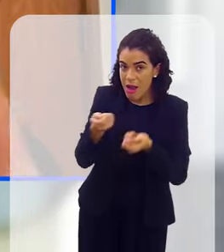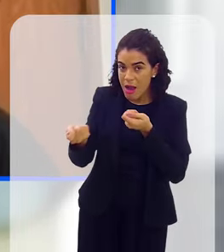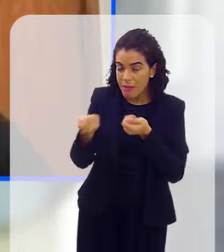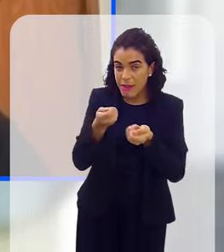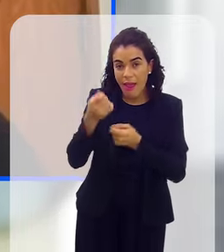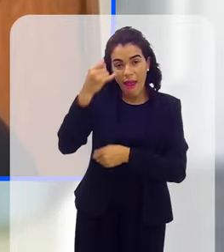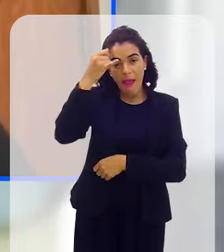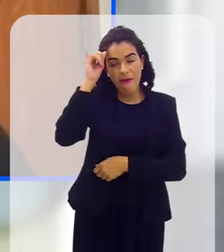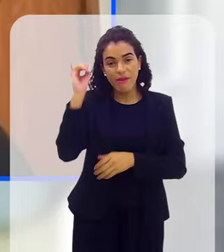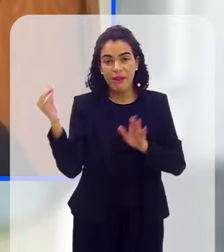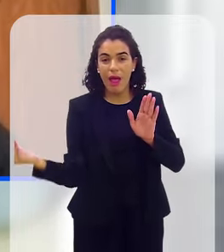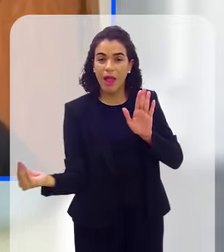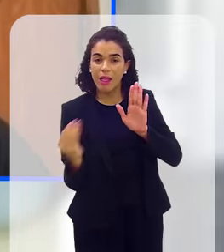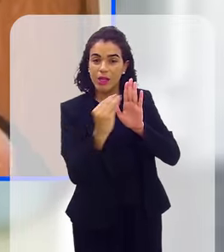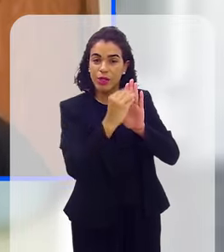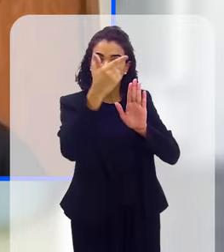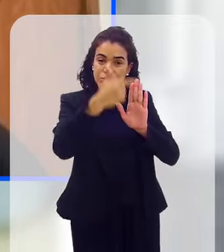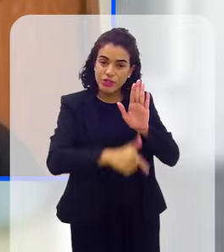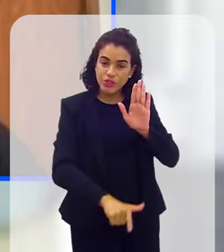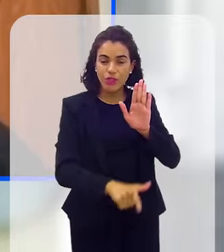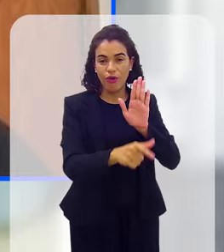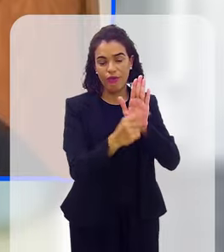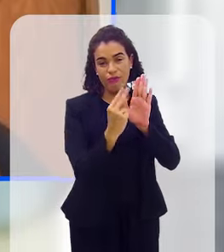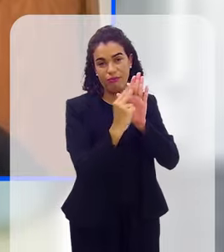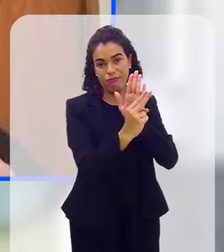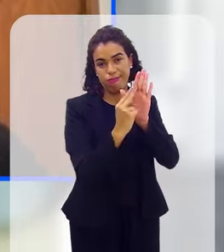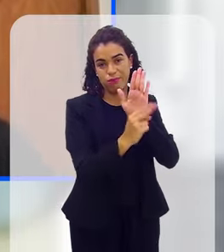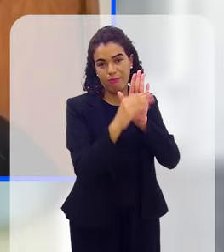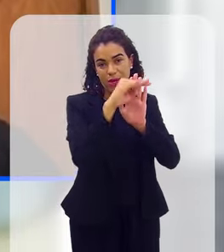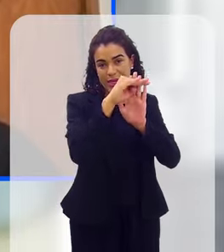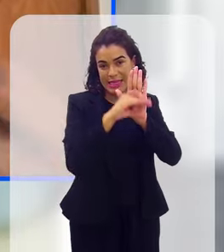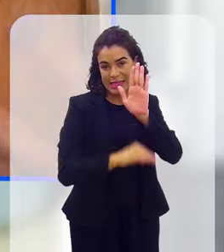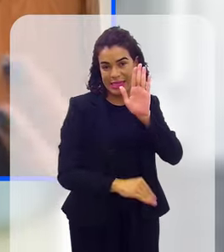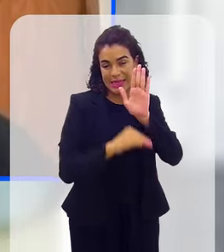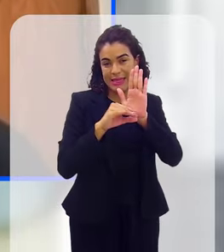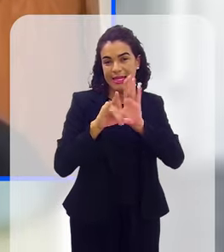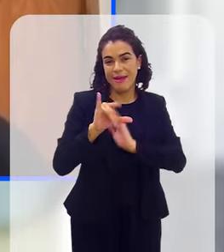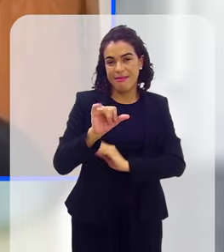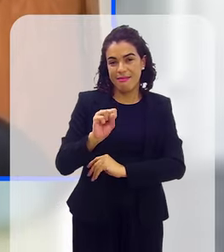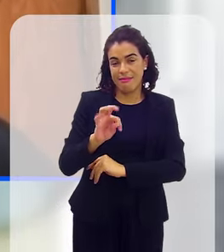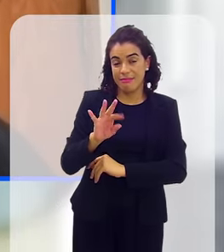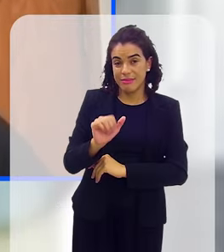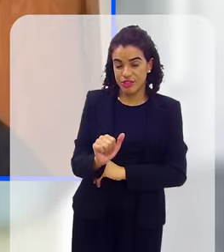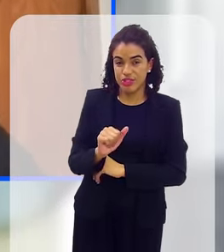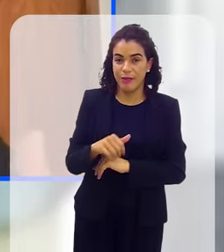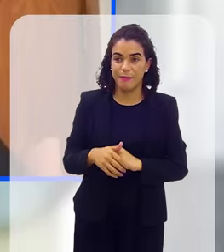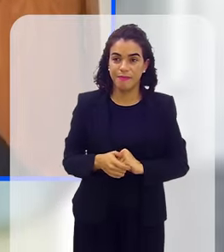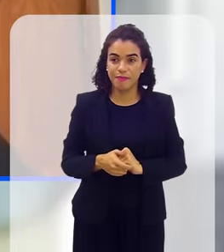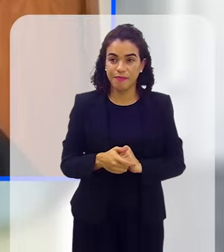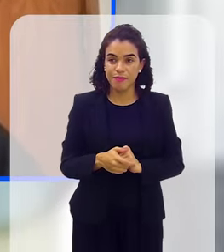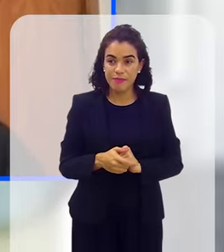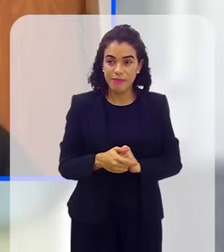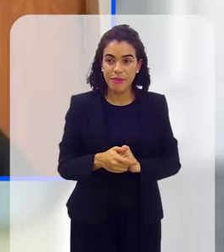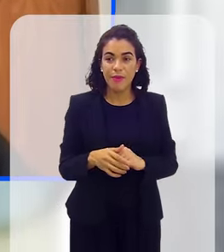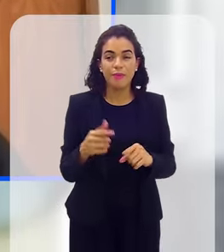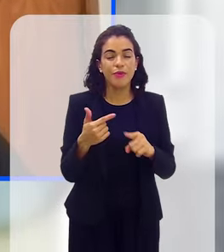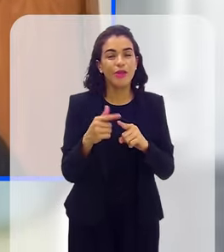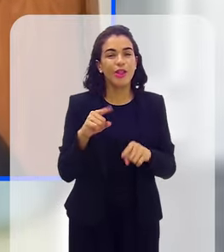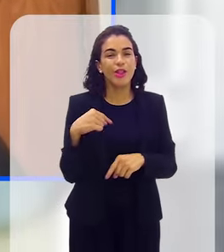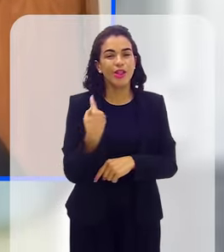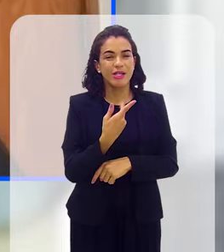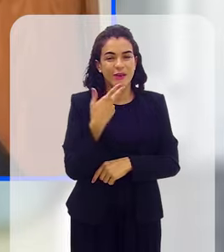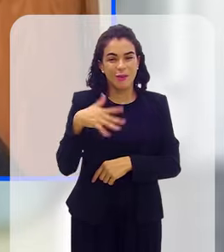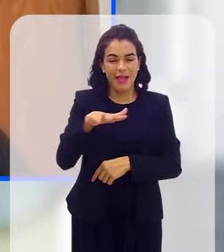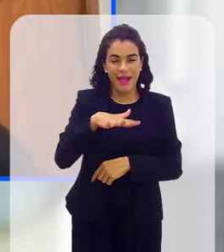seu nome não seja maculado, não seja manchado, ela não perca um patrimônio intangível que a gente